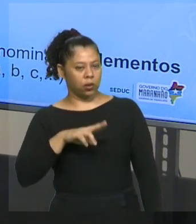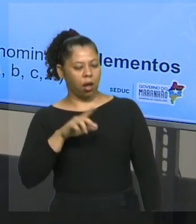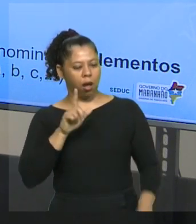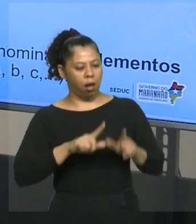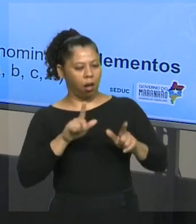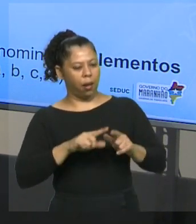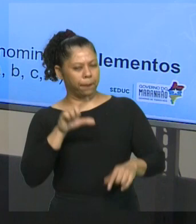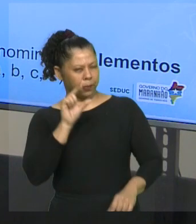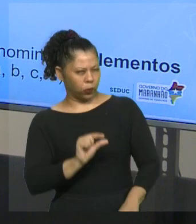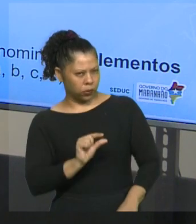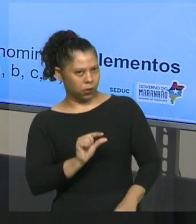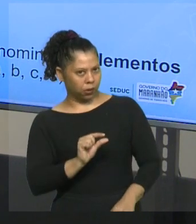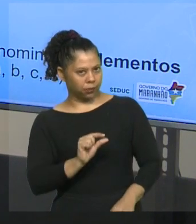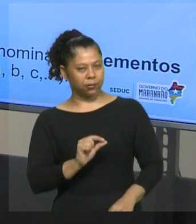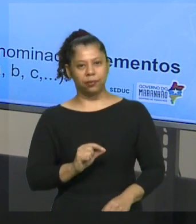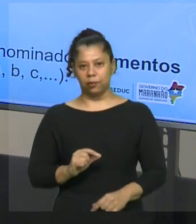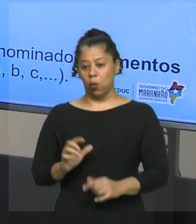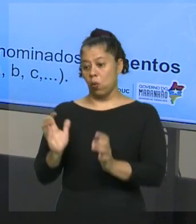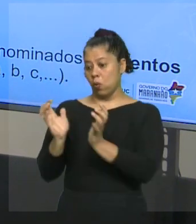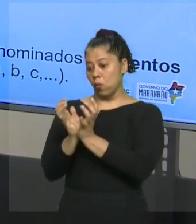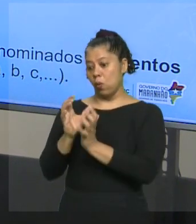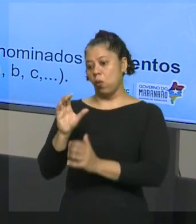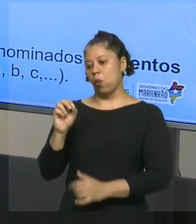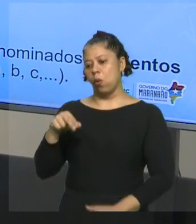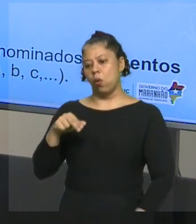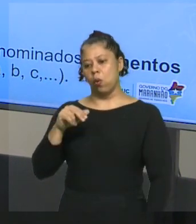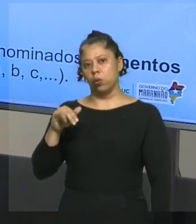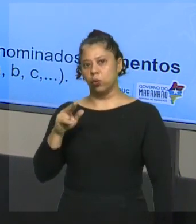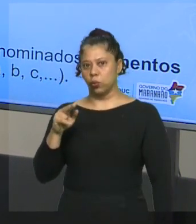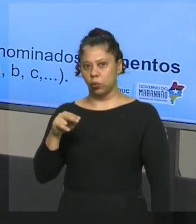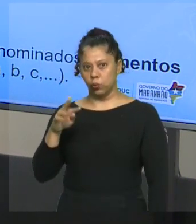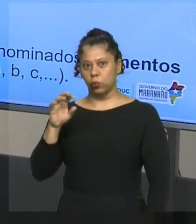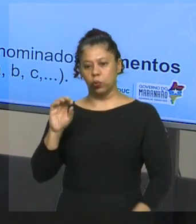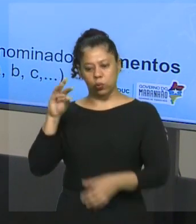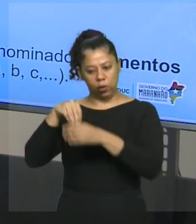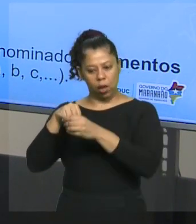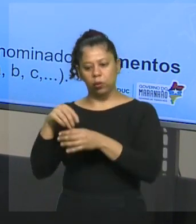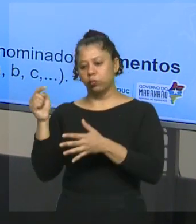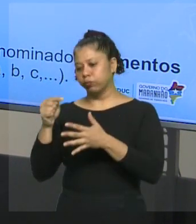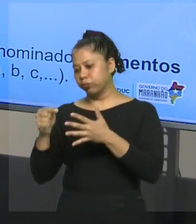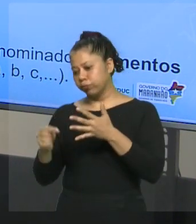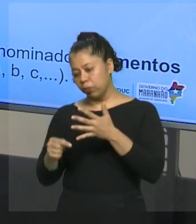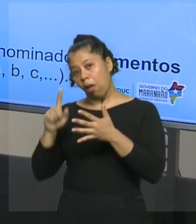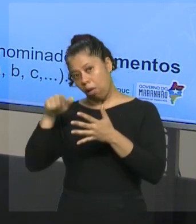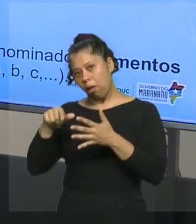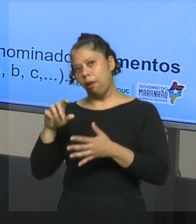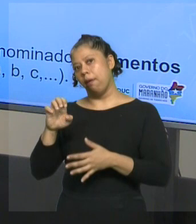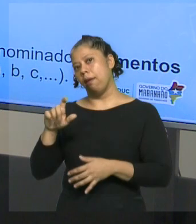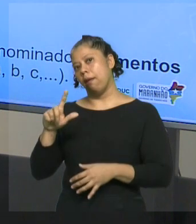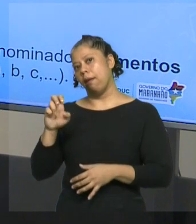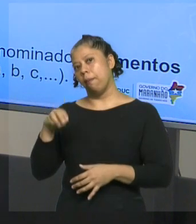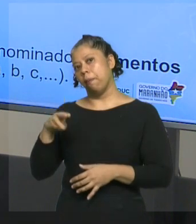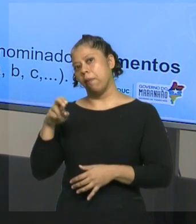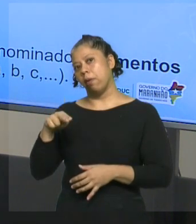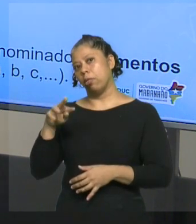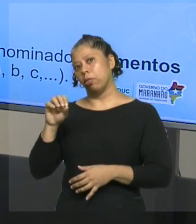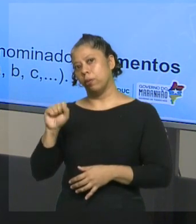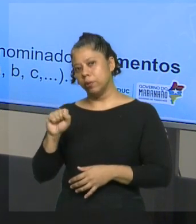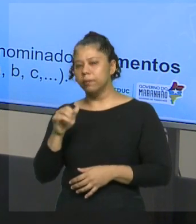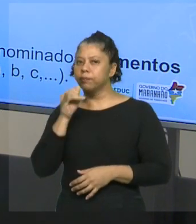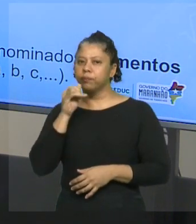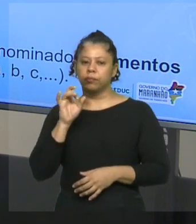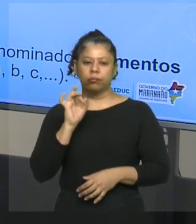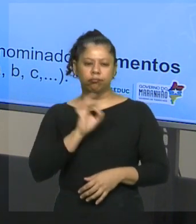todo conjunto é formado por elementos. Cada componente, cada coisa, cada pessoa,